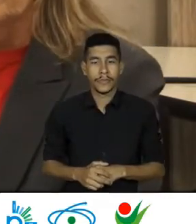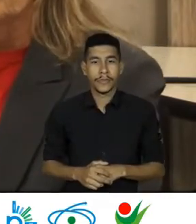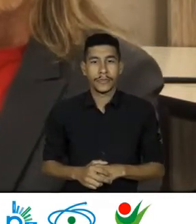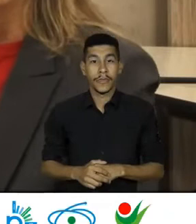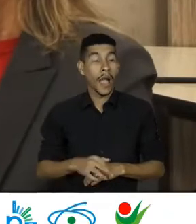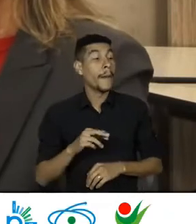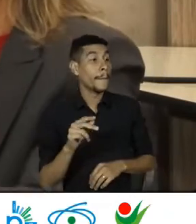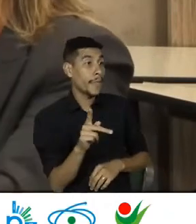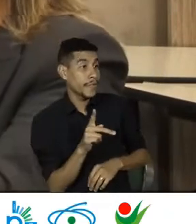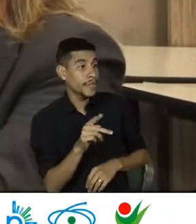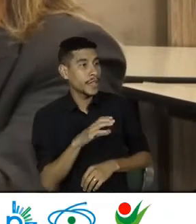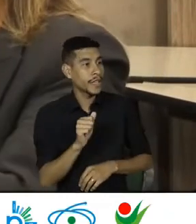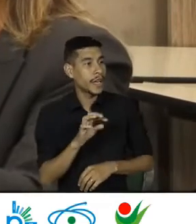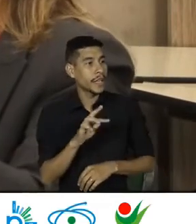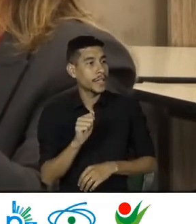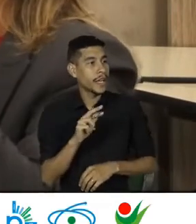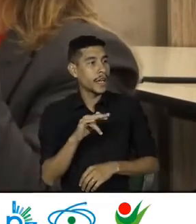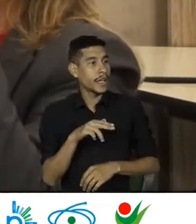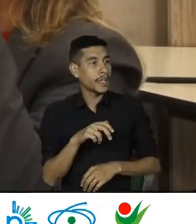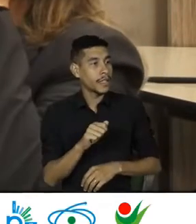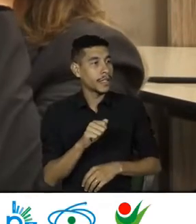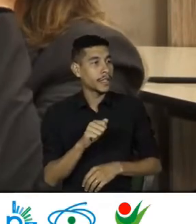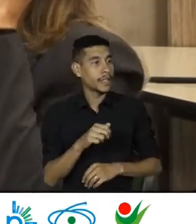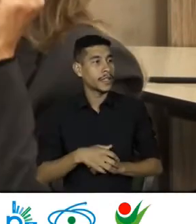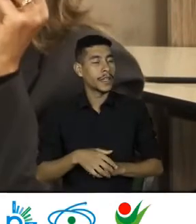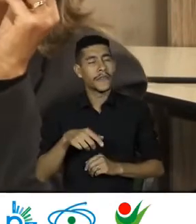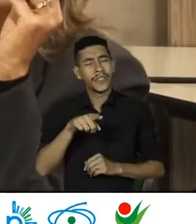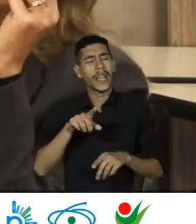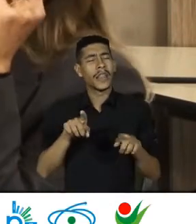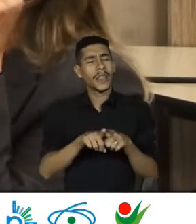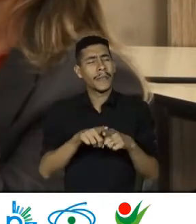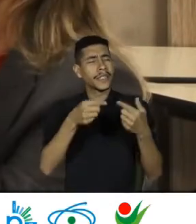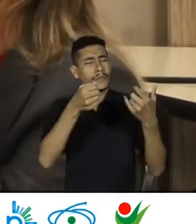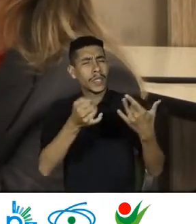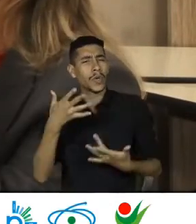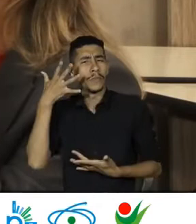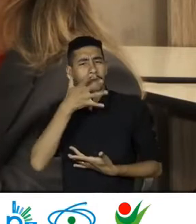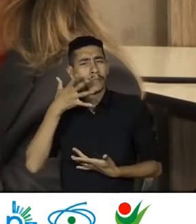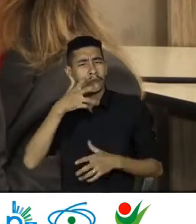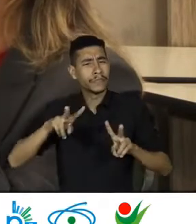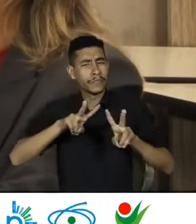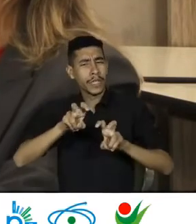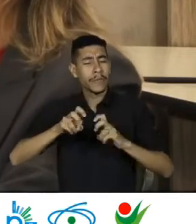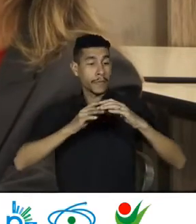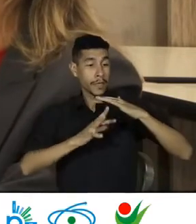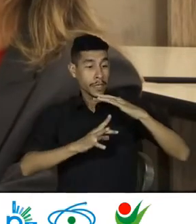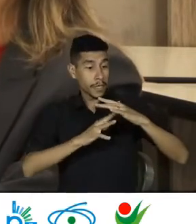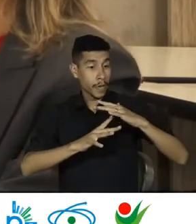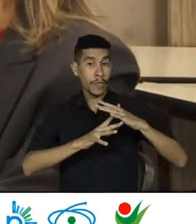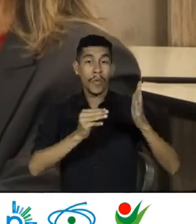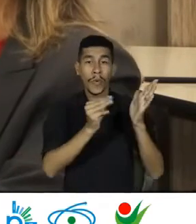Professora Catarina A senhora Também abordou As questões Da imigração Por diversos